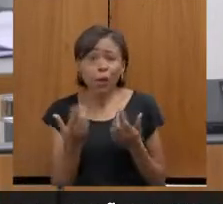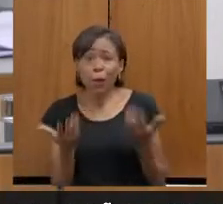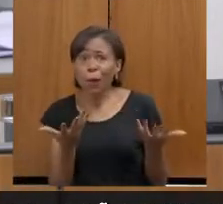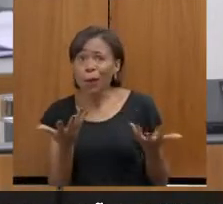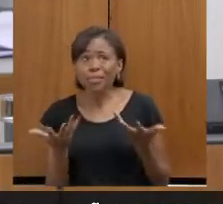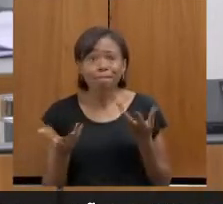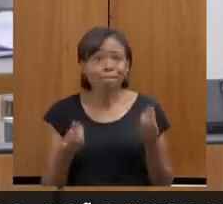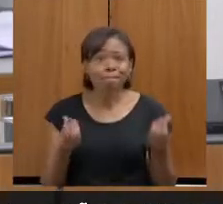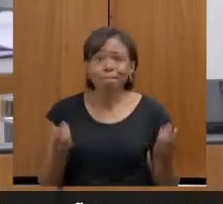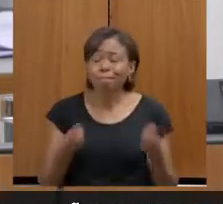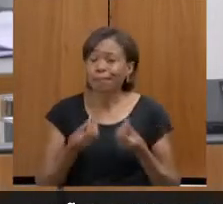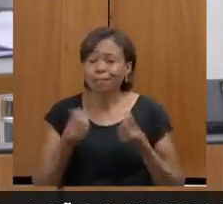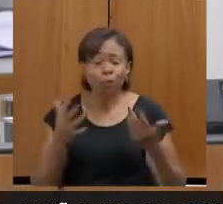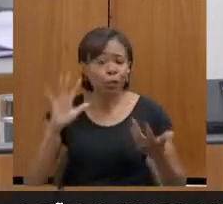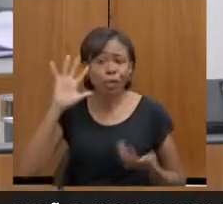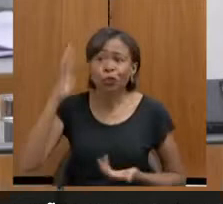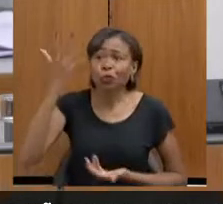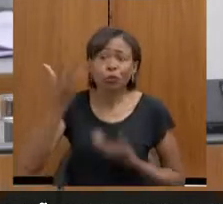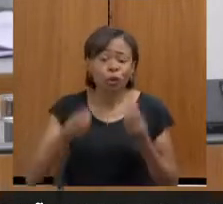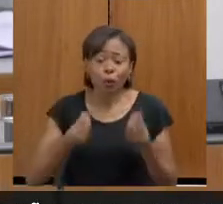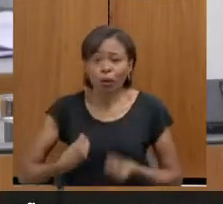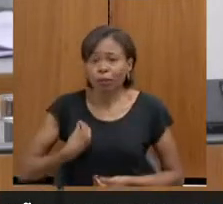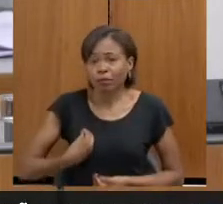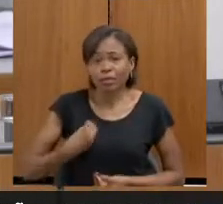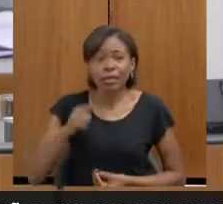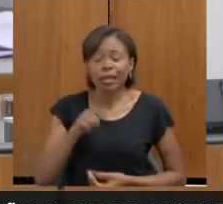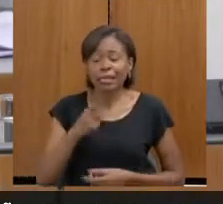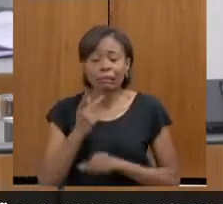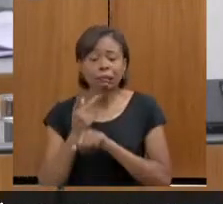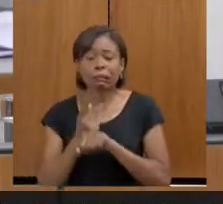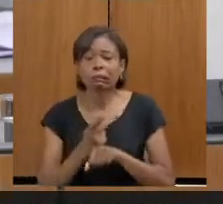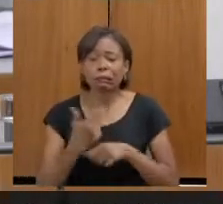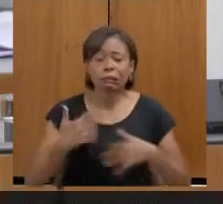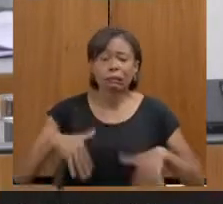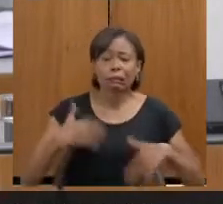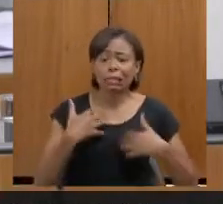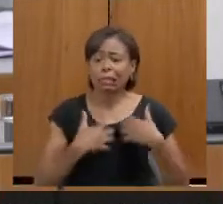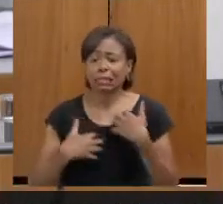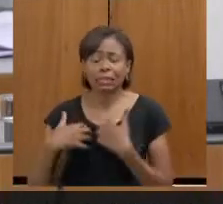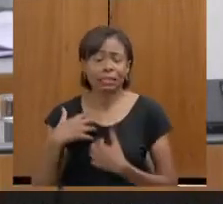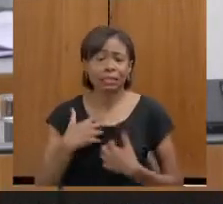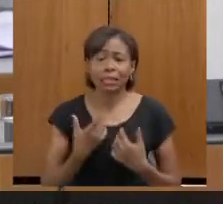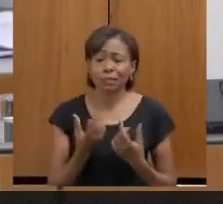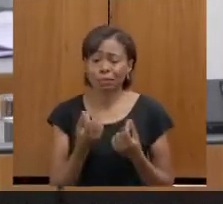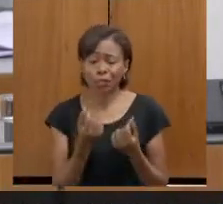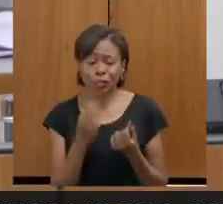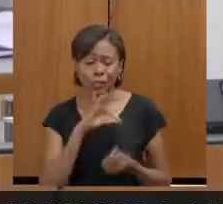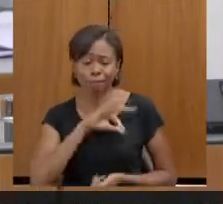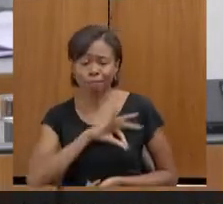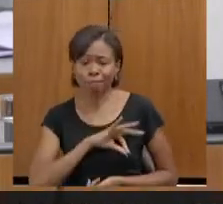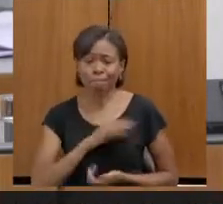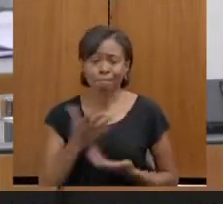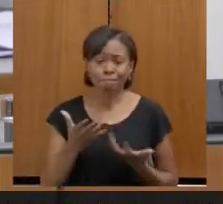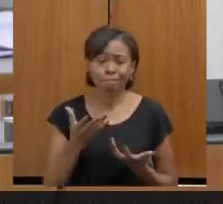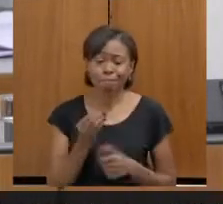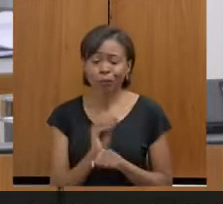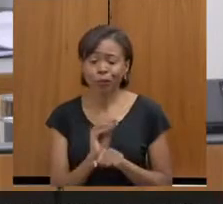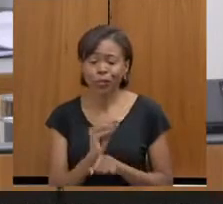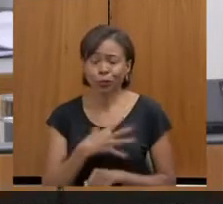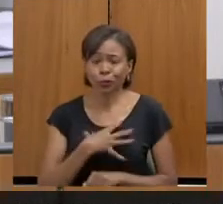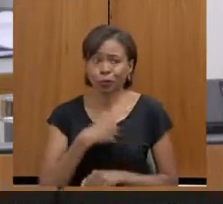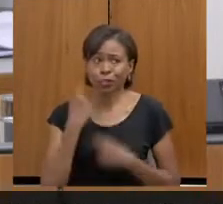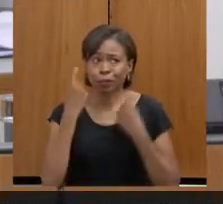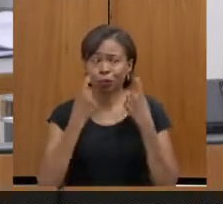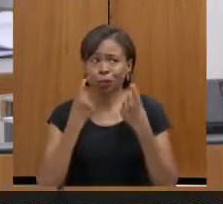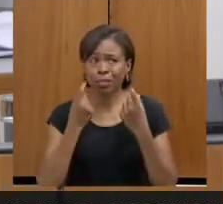ela procura para o desespero, e depois, num momento posterior, ela começa a fazer as contas do sustento dela e dos filhos, e ela vê, olha, não